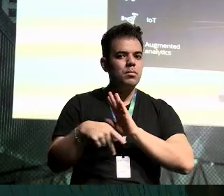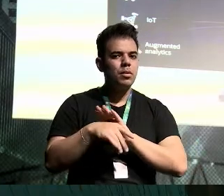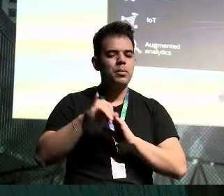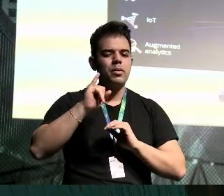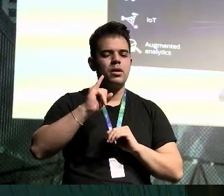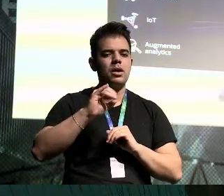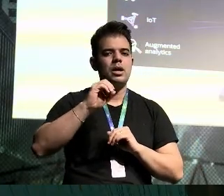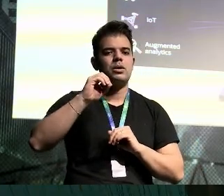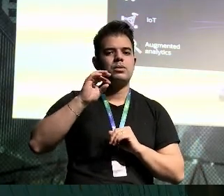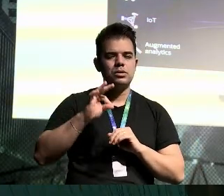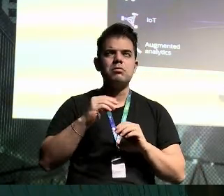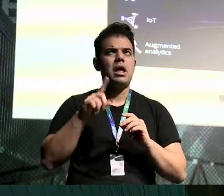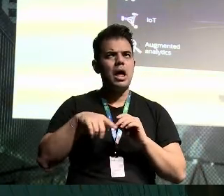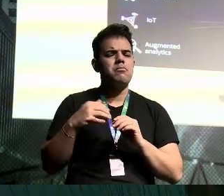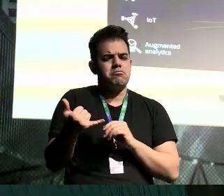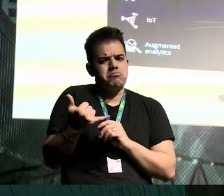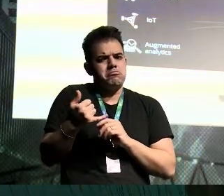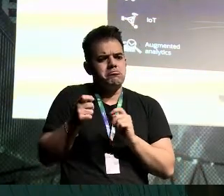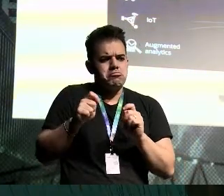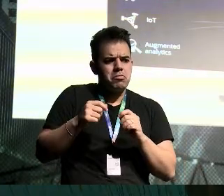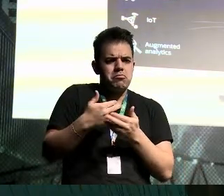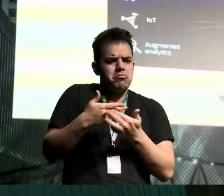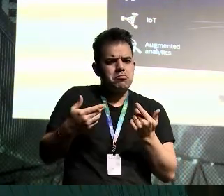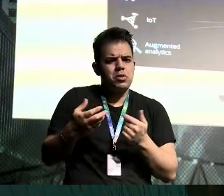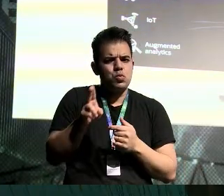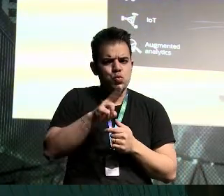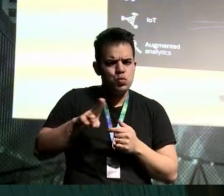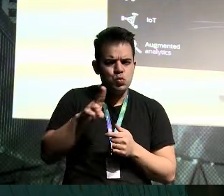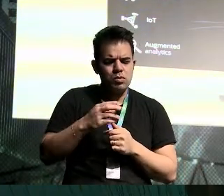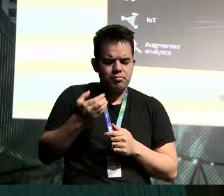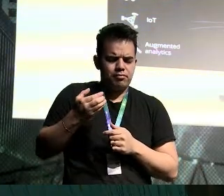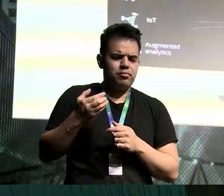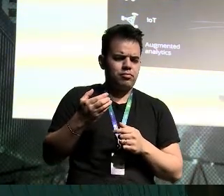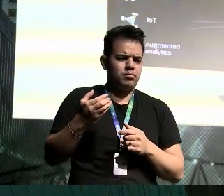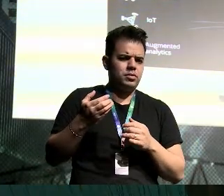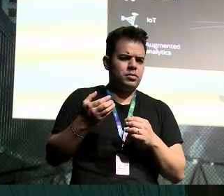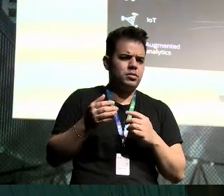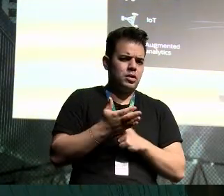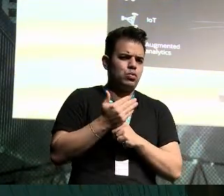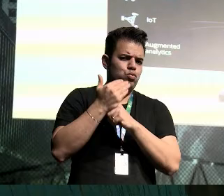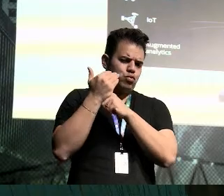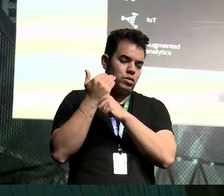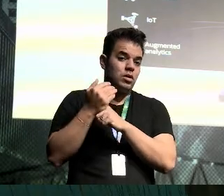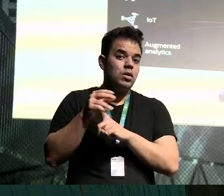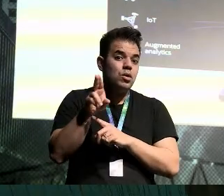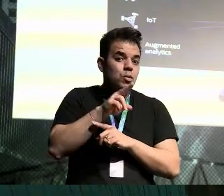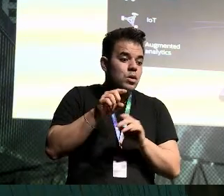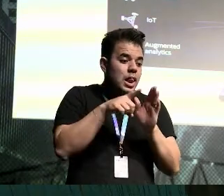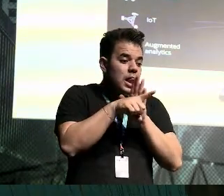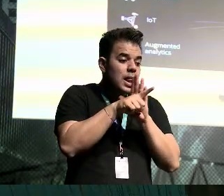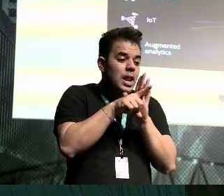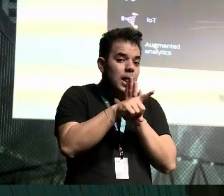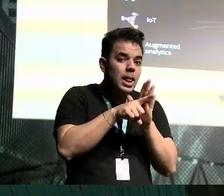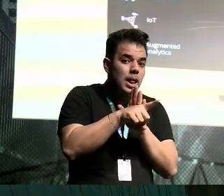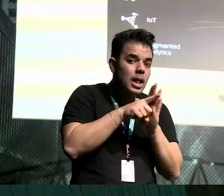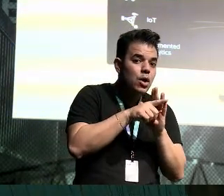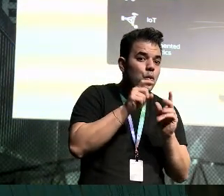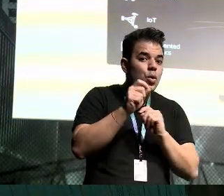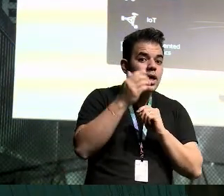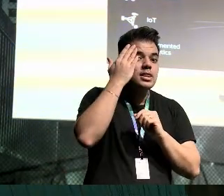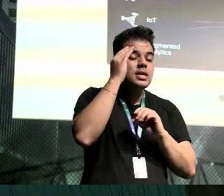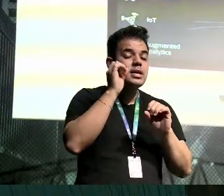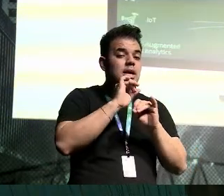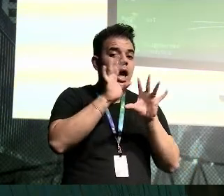IoT, é um dispositivo, e eu posso estar falando, usando analítico para poder olhar tudo isso e entender o que está acontecendo.